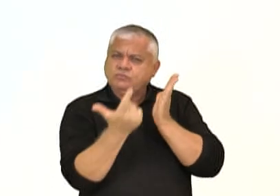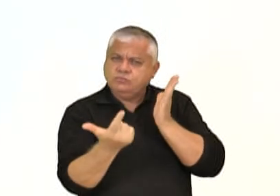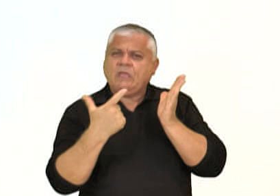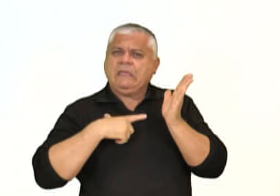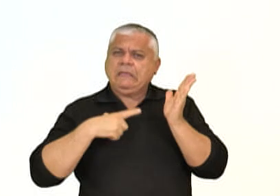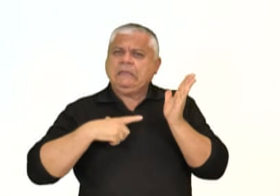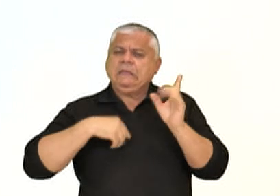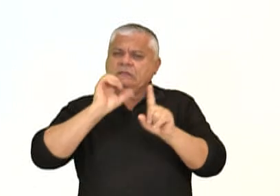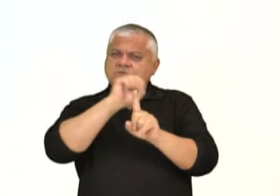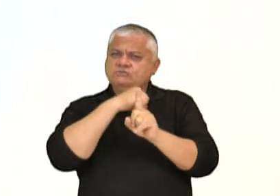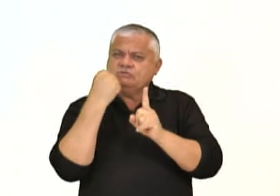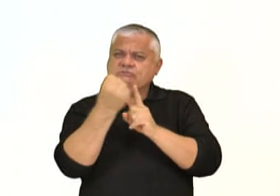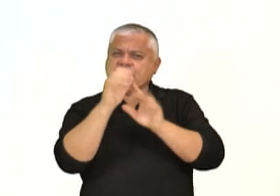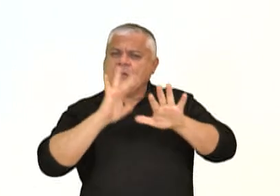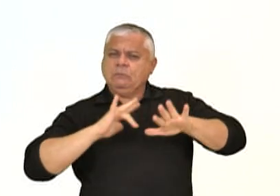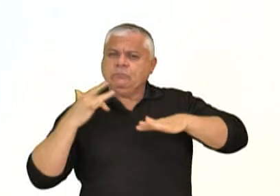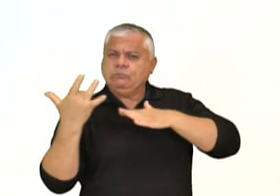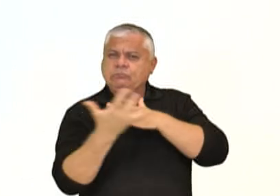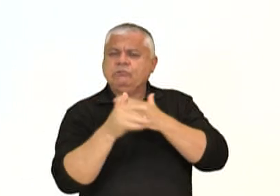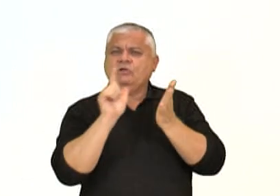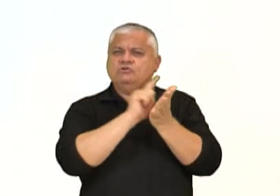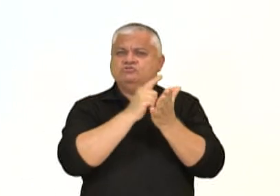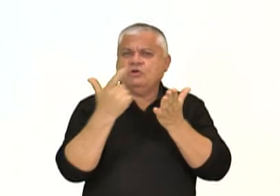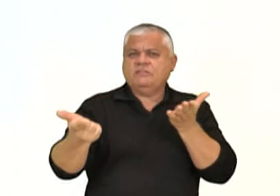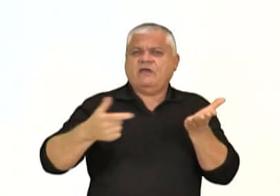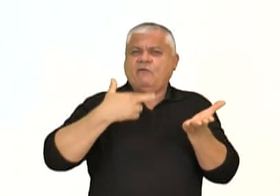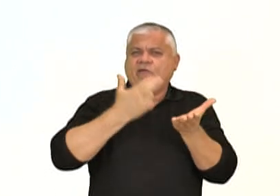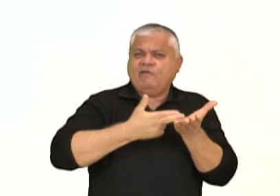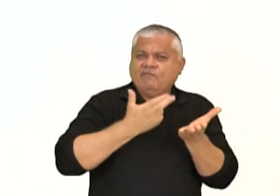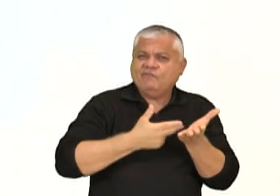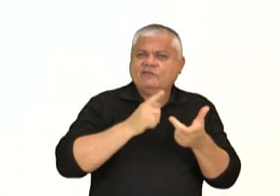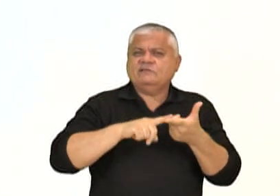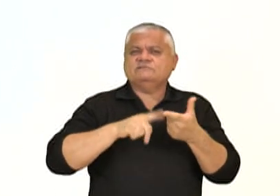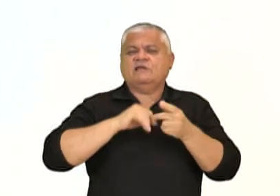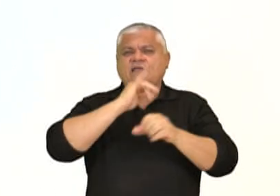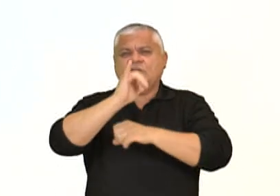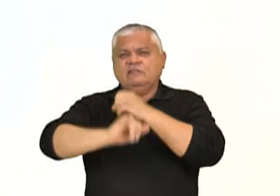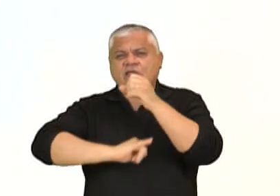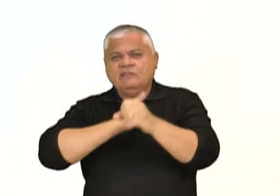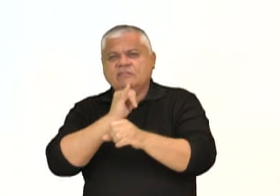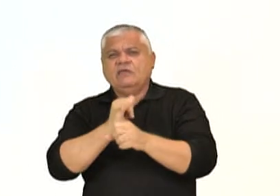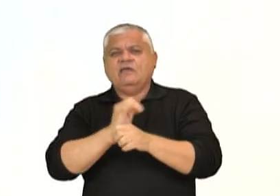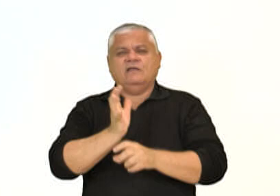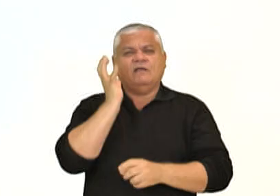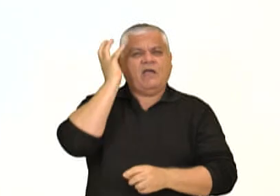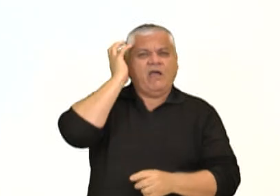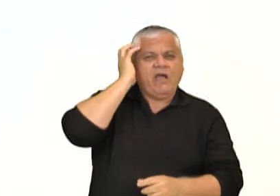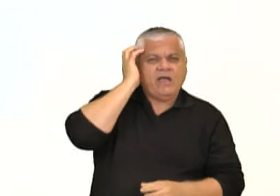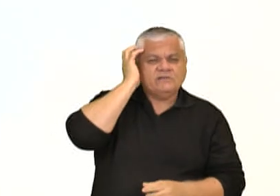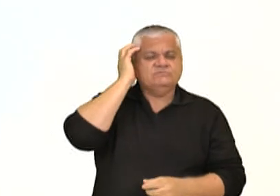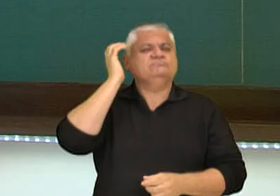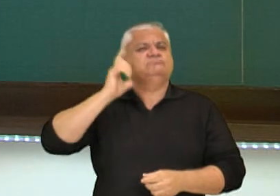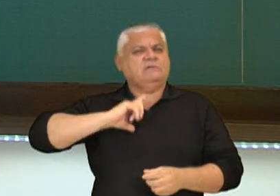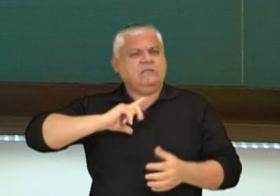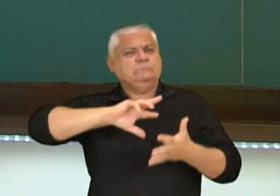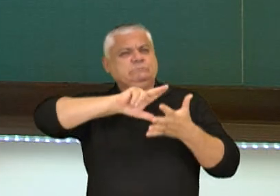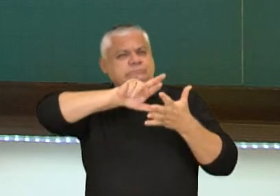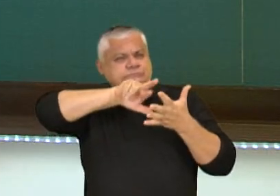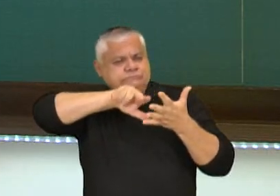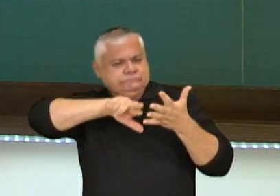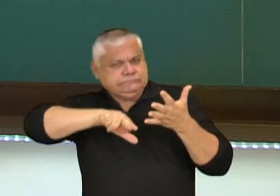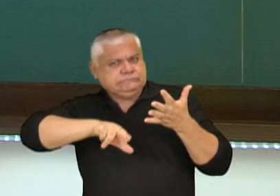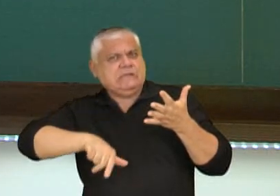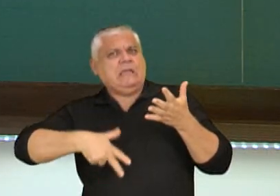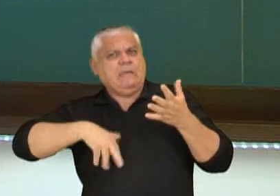sociais, tais como jornais, revistas, internet, rádio, vários outros